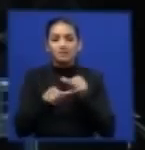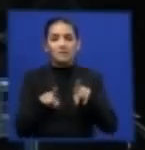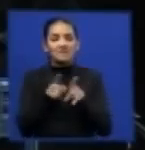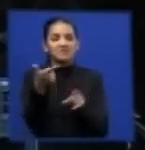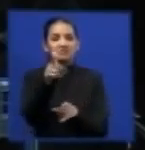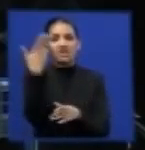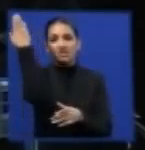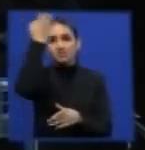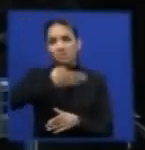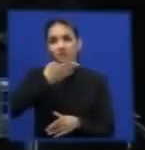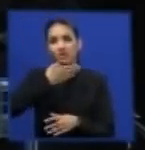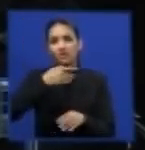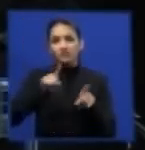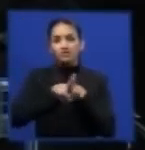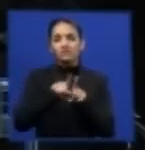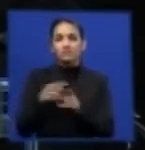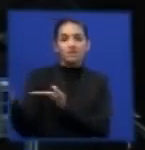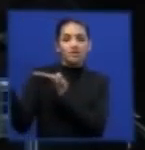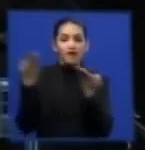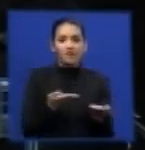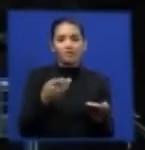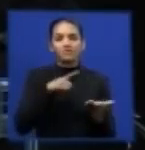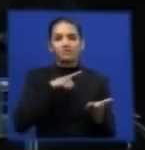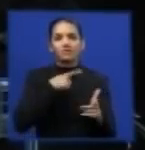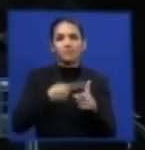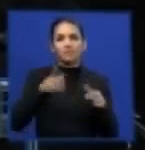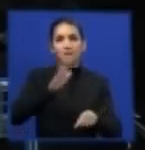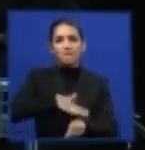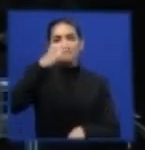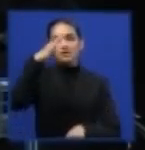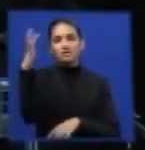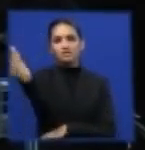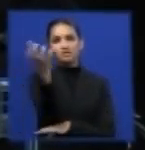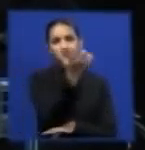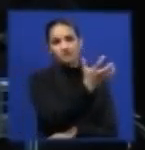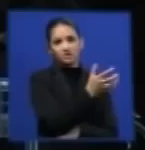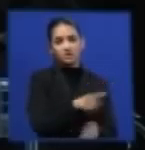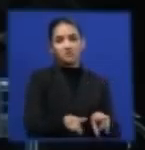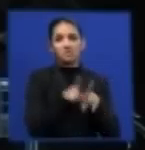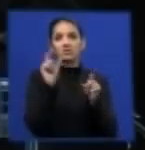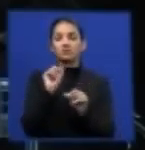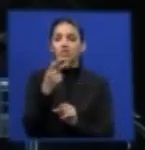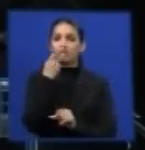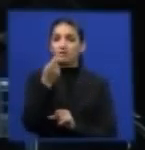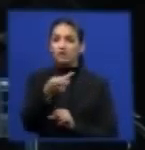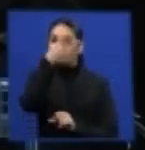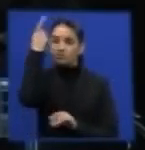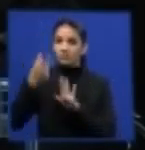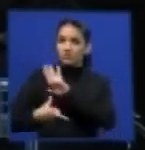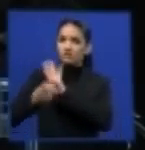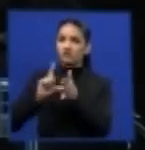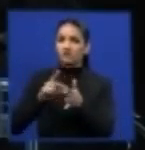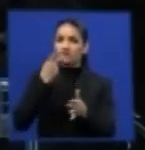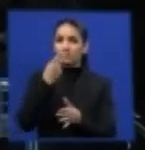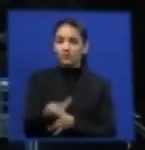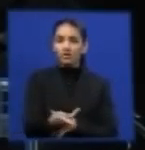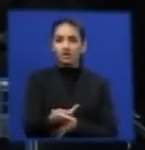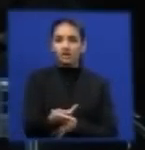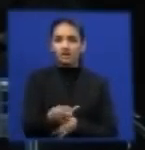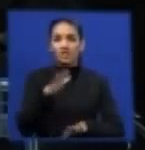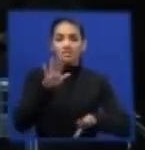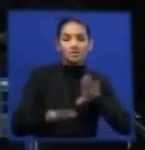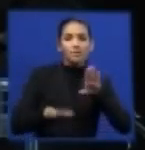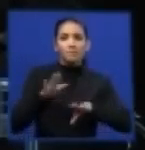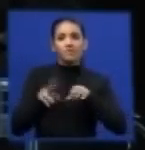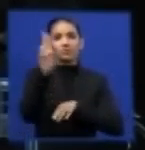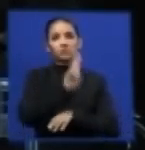cabal de que a importação cause o impacto. O que se falou é que, dependendo do uso do pneu, que